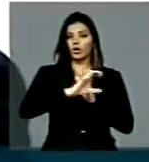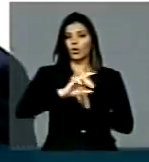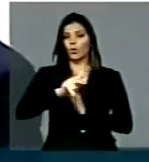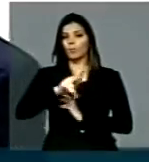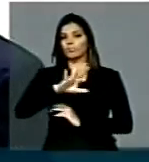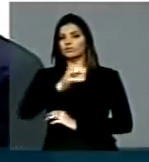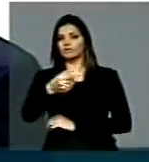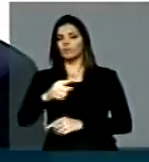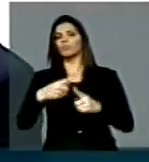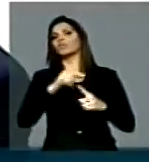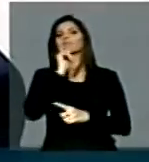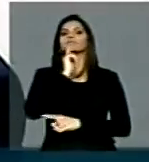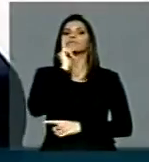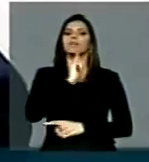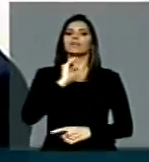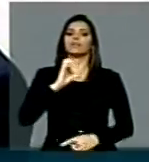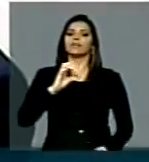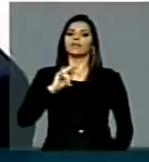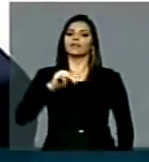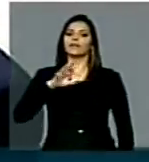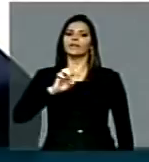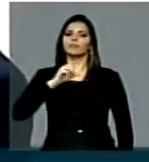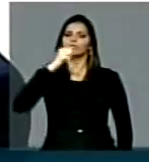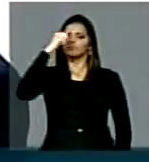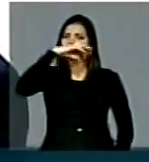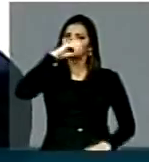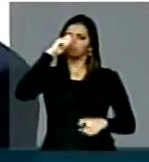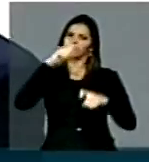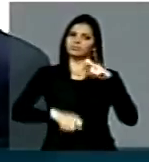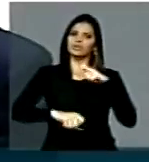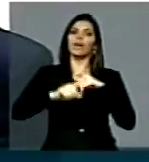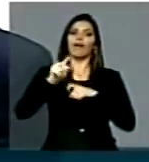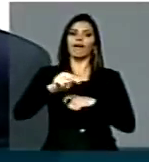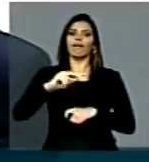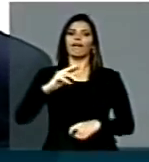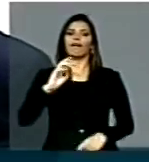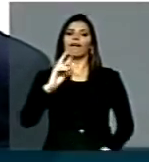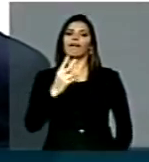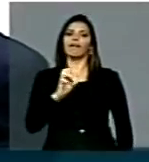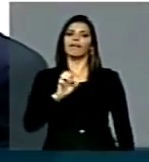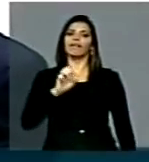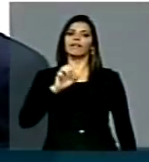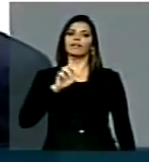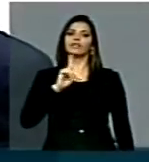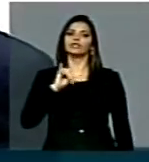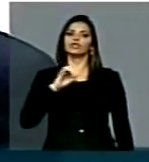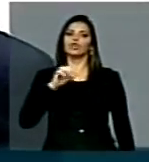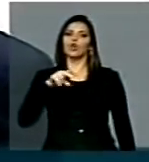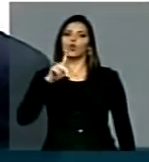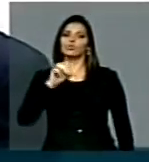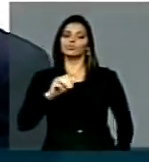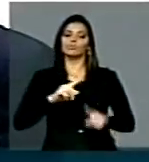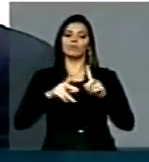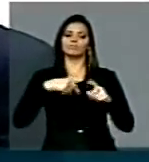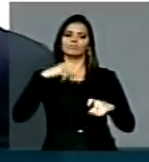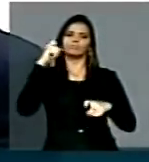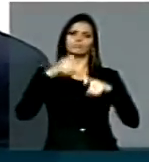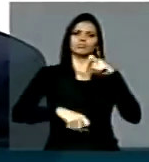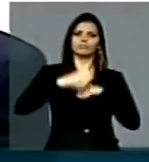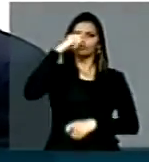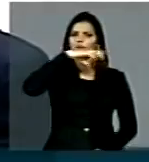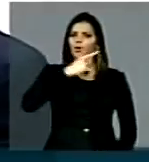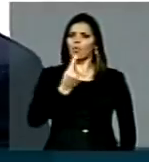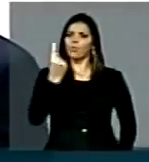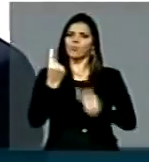que, por exemplo, o crime de estupro é crime hediondo, mas o crime de estupro quando ocorre ele provoca uma